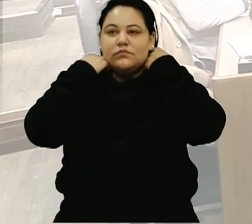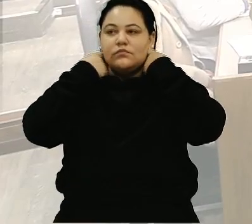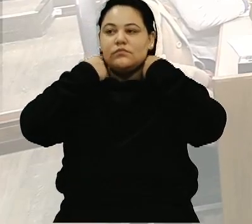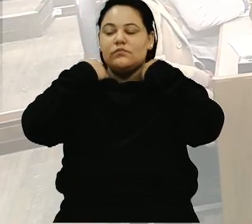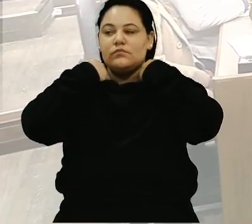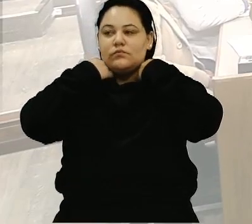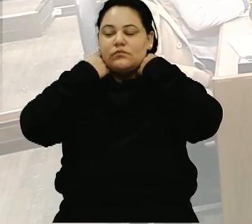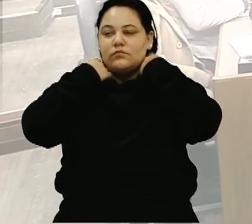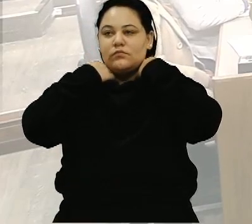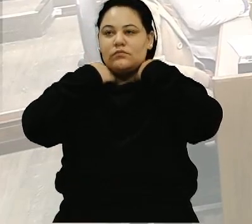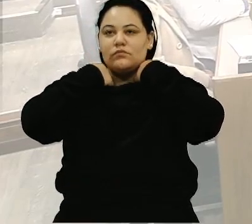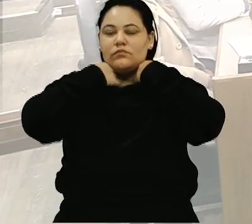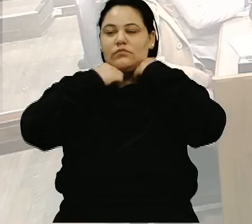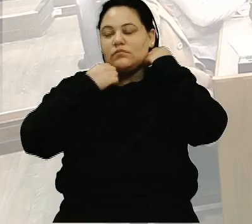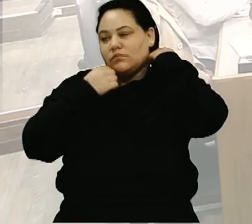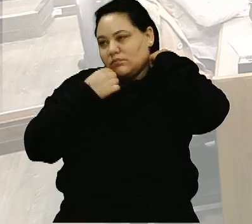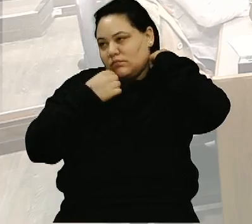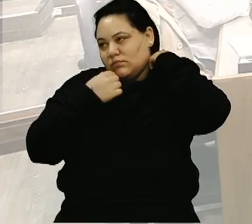Senhor Celso,